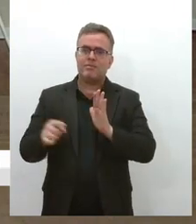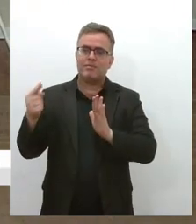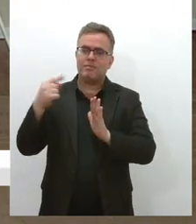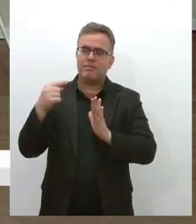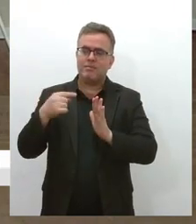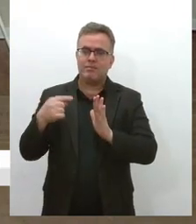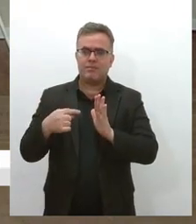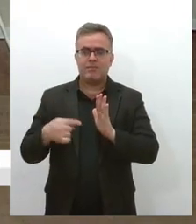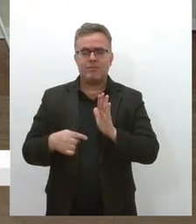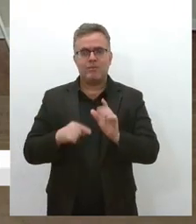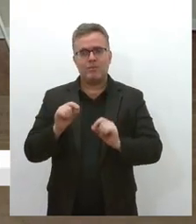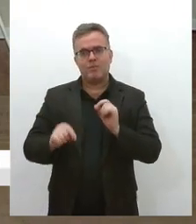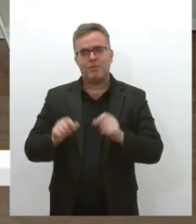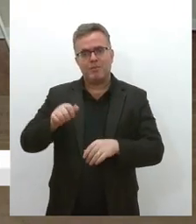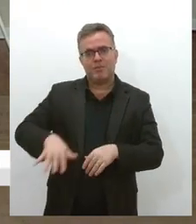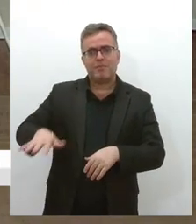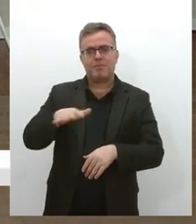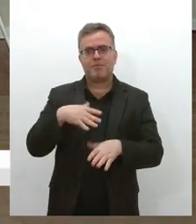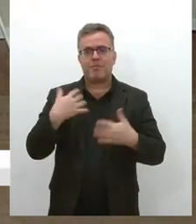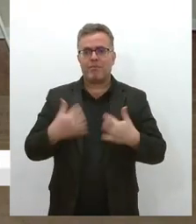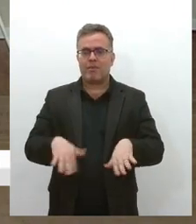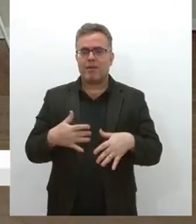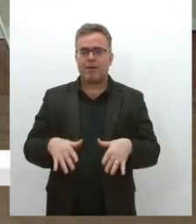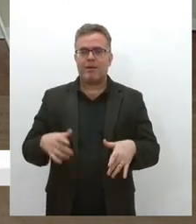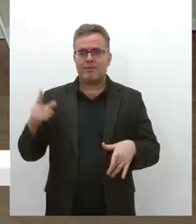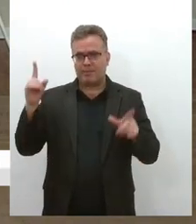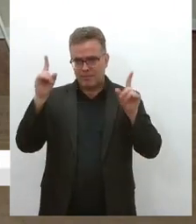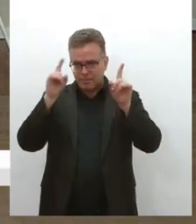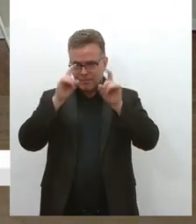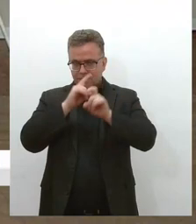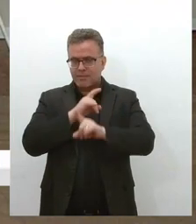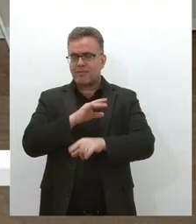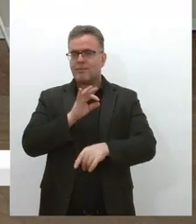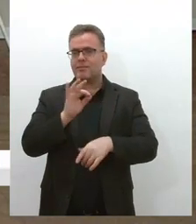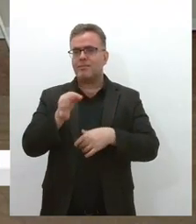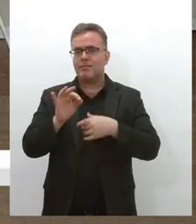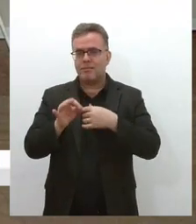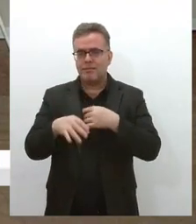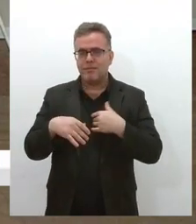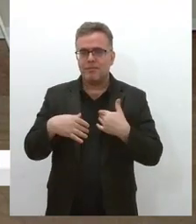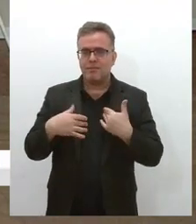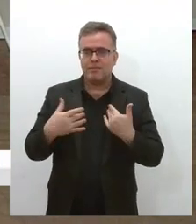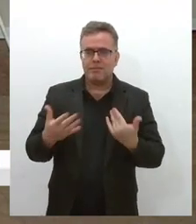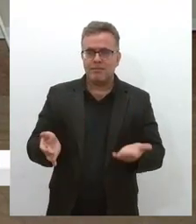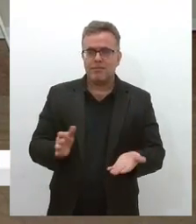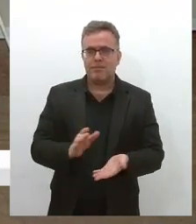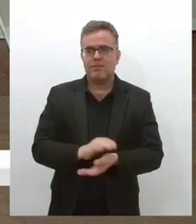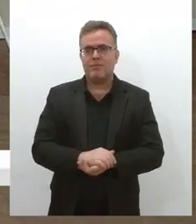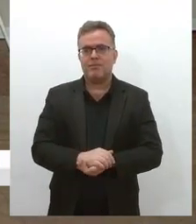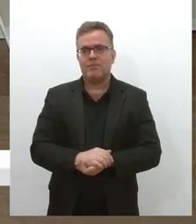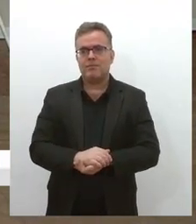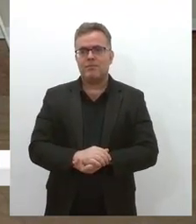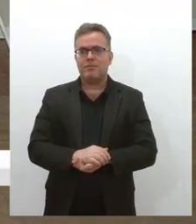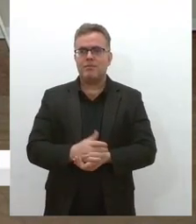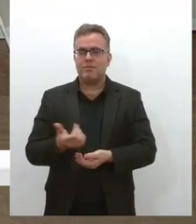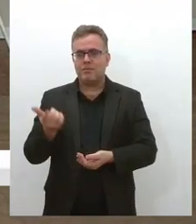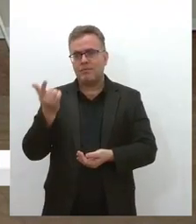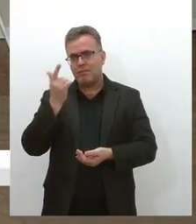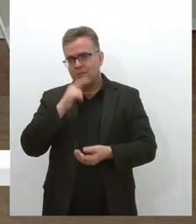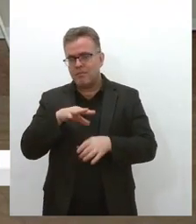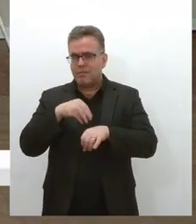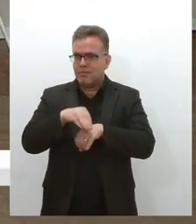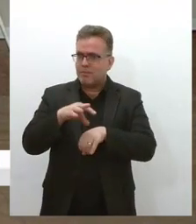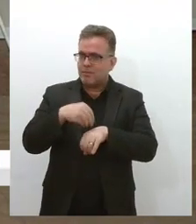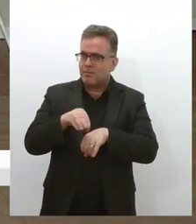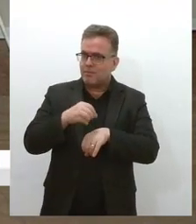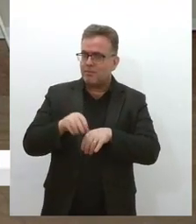social é de fato muito grande, como a gente colocou no início do programa, a gente conseguiu aqui passar por algumas questões